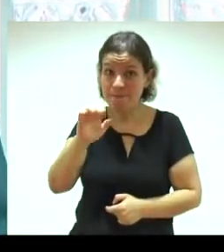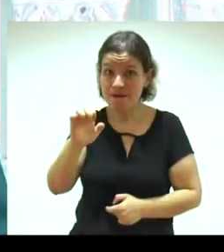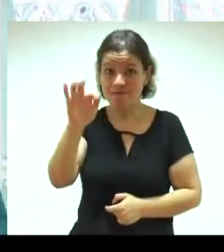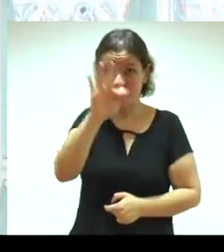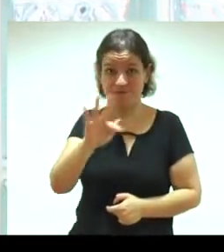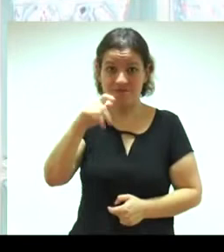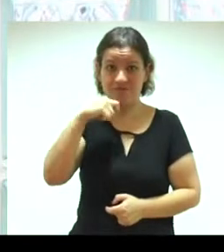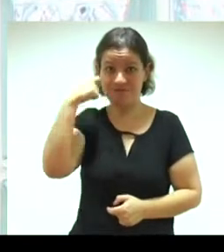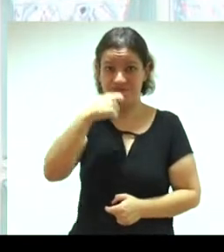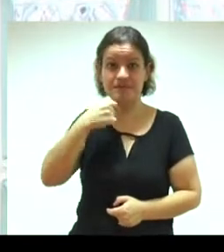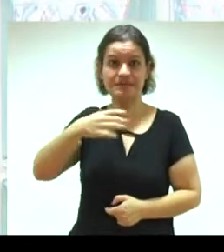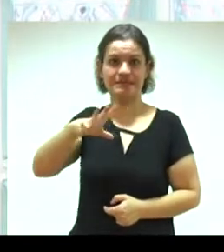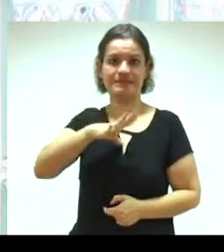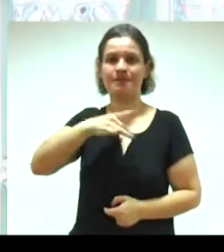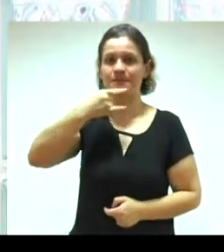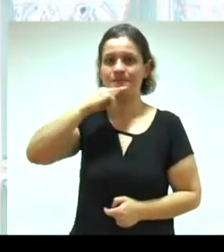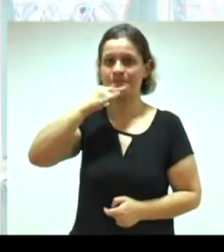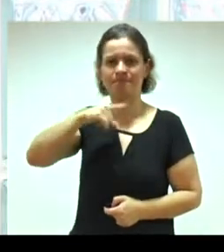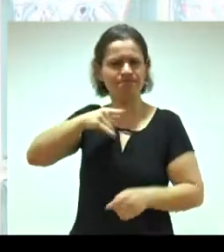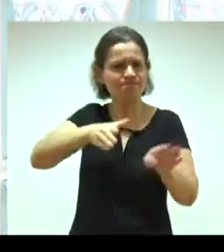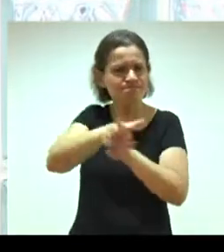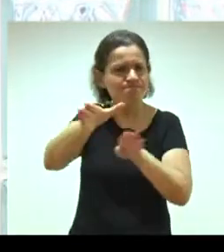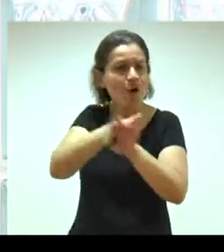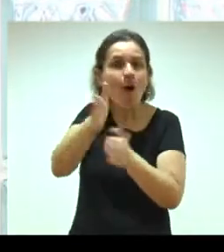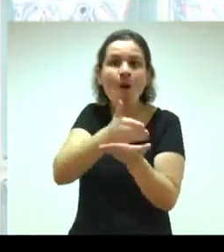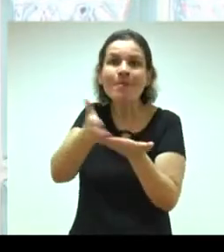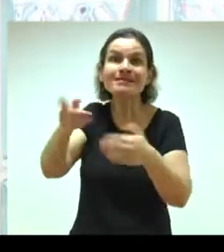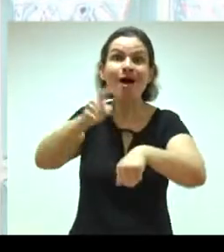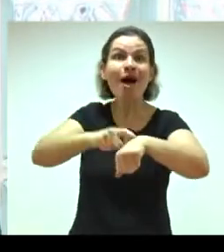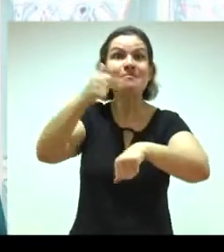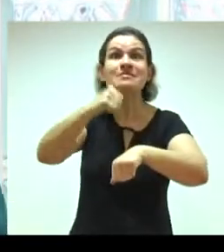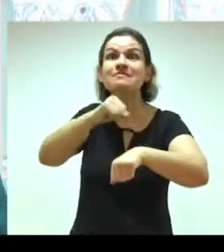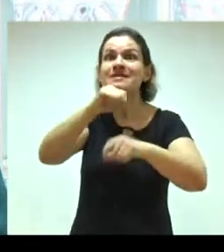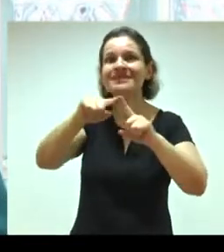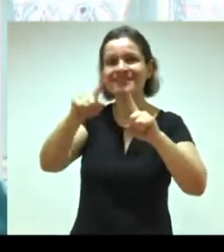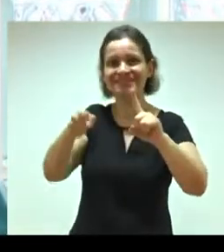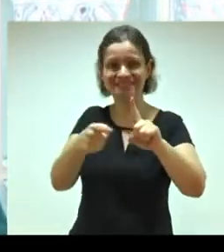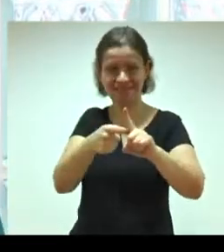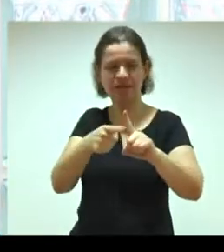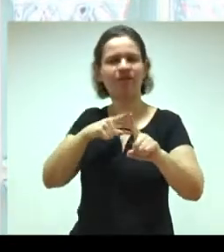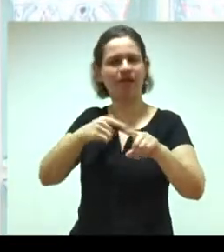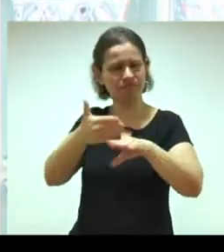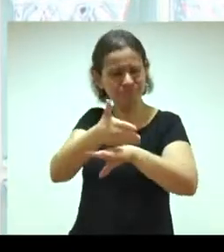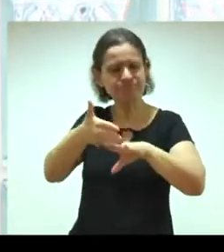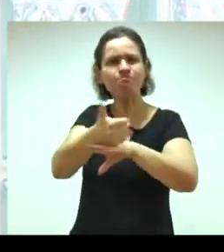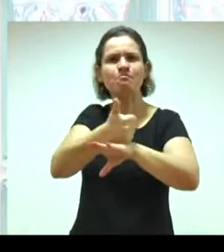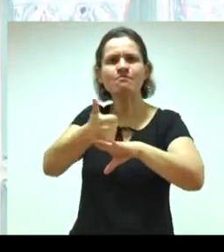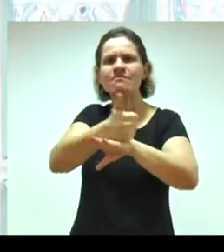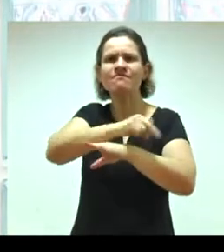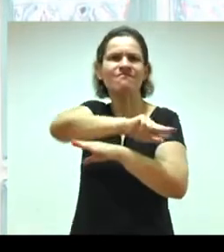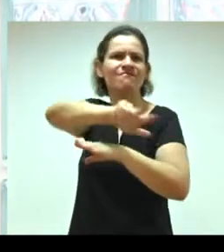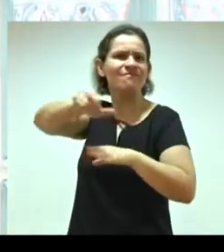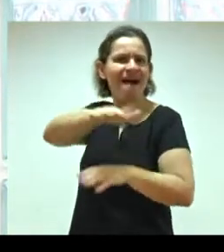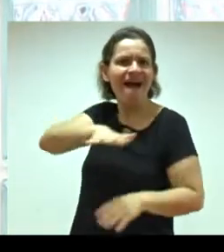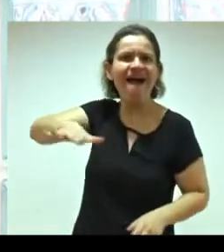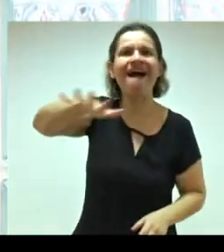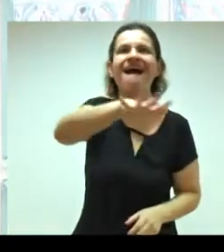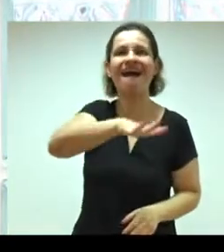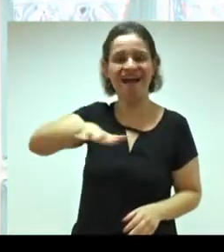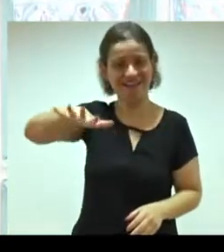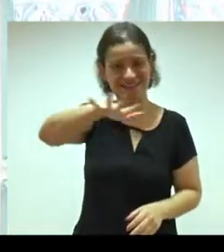Odontologia de Piracicaba, as orientações começam já na gestação. E envolvem profissionais de diversas áreas.